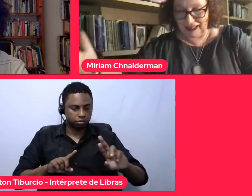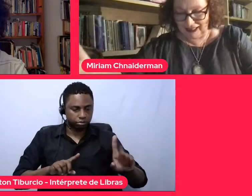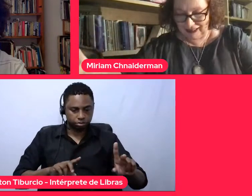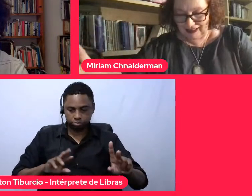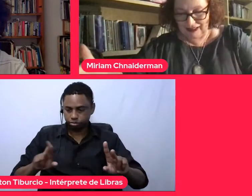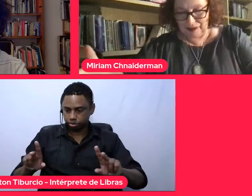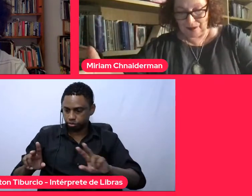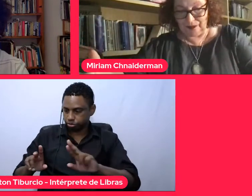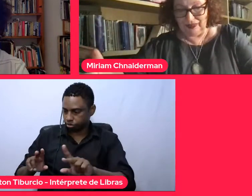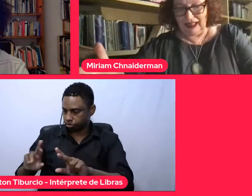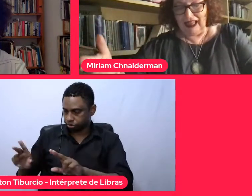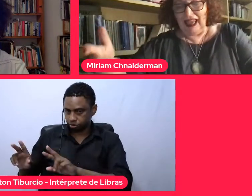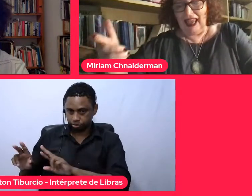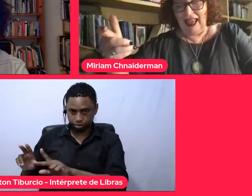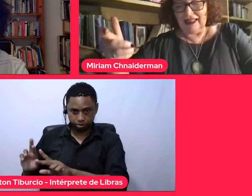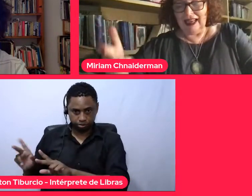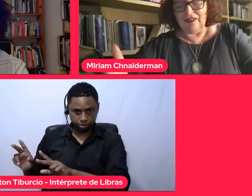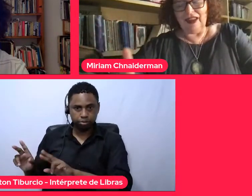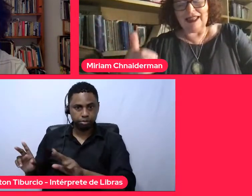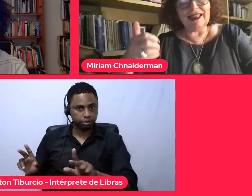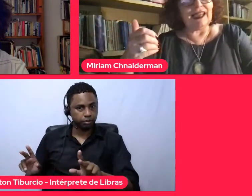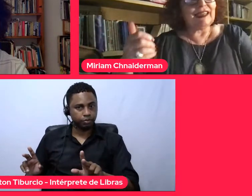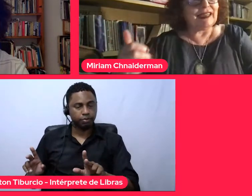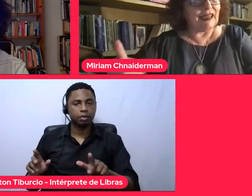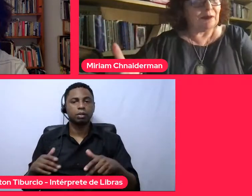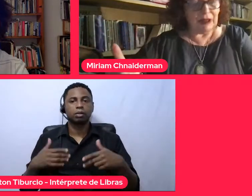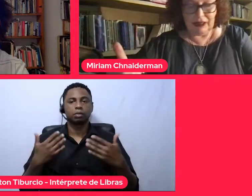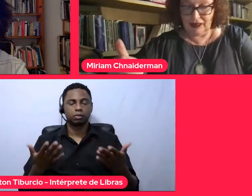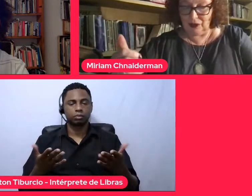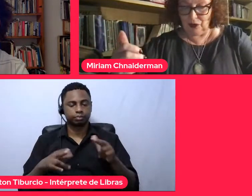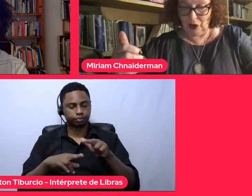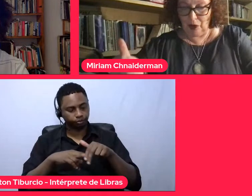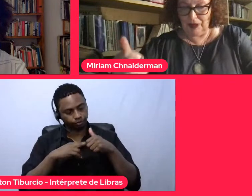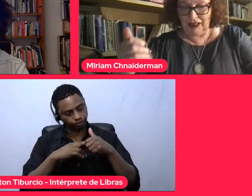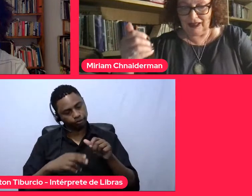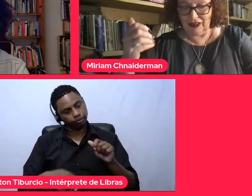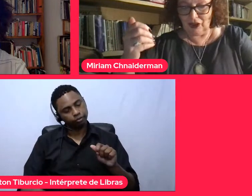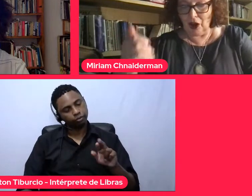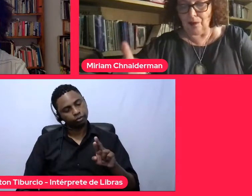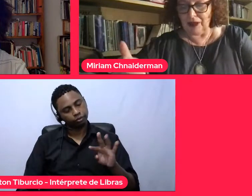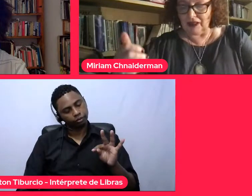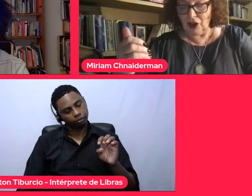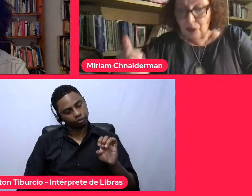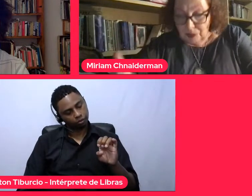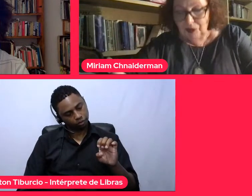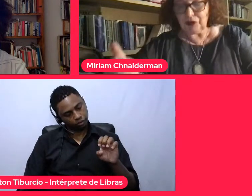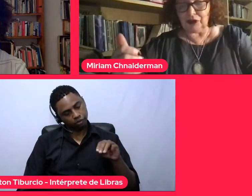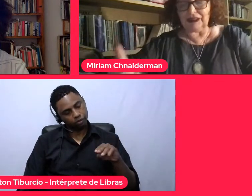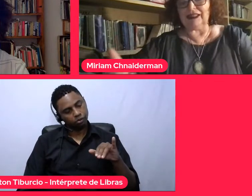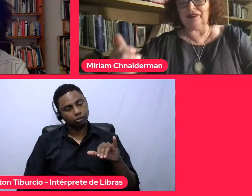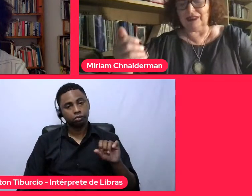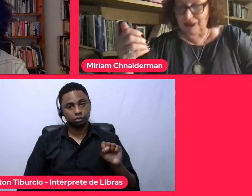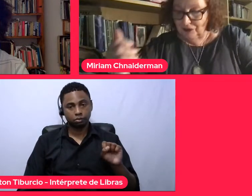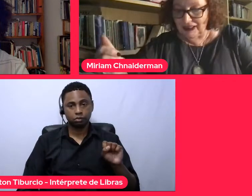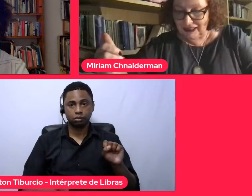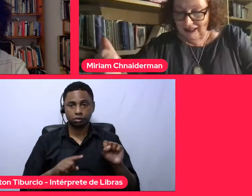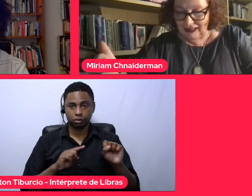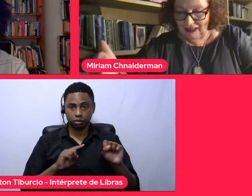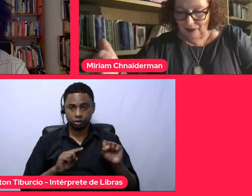diferenças. É através de Artemis que os homens domam sua